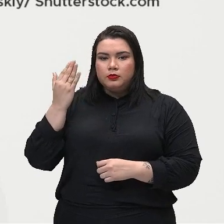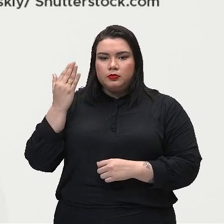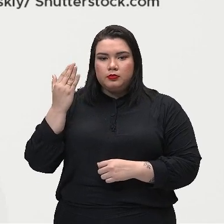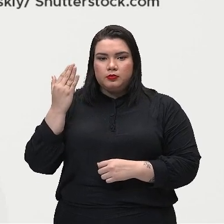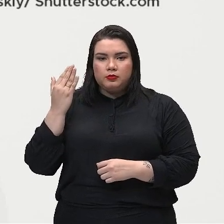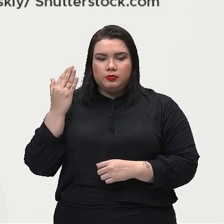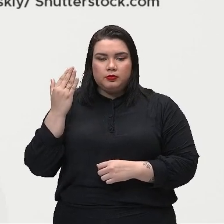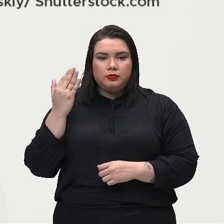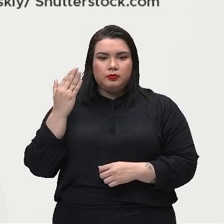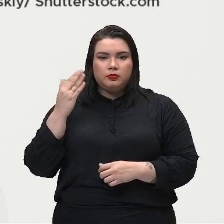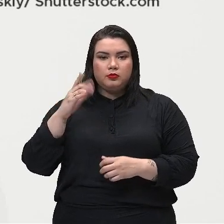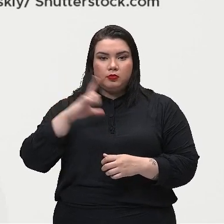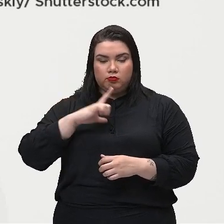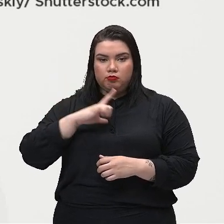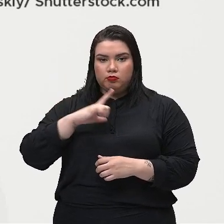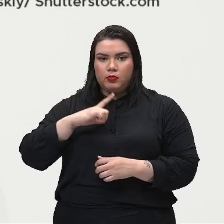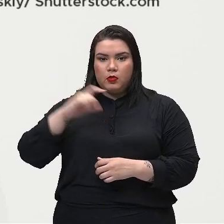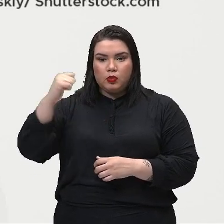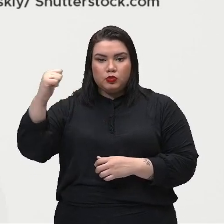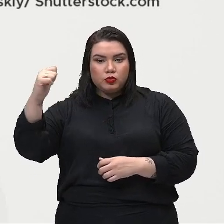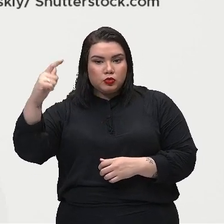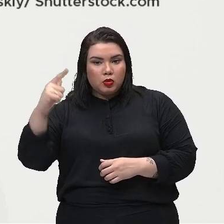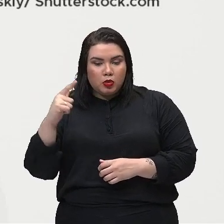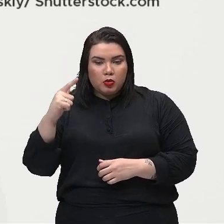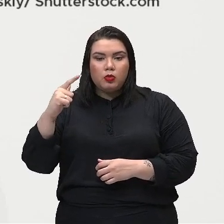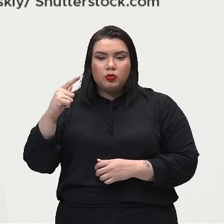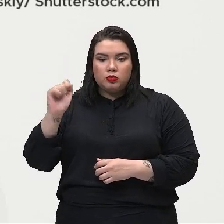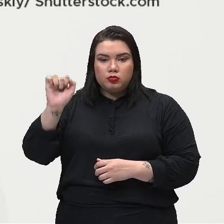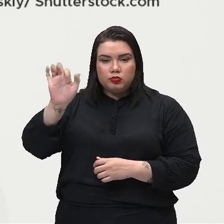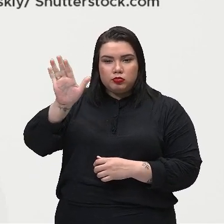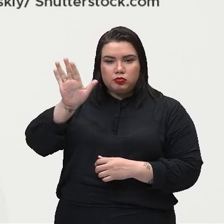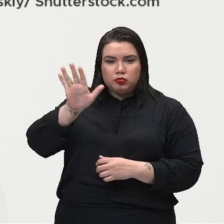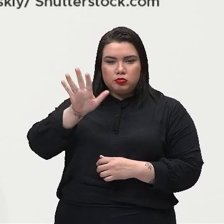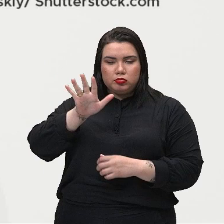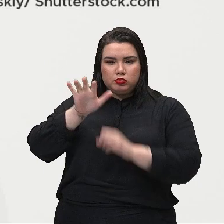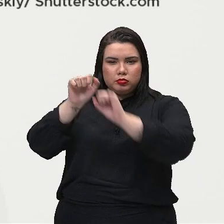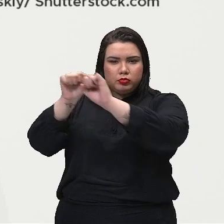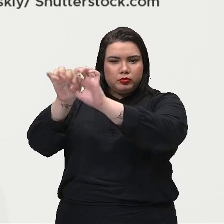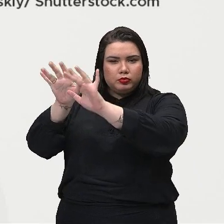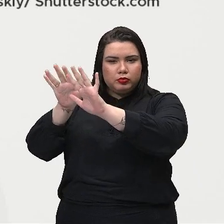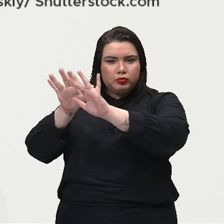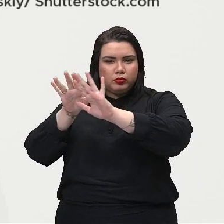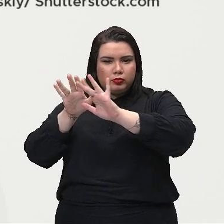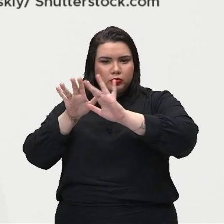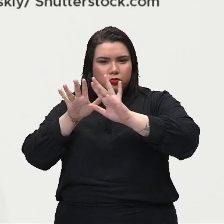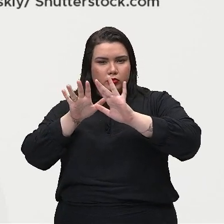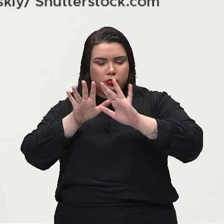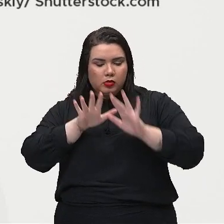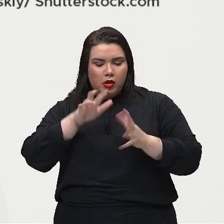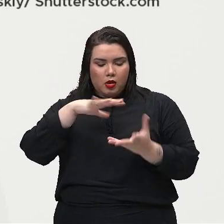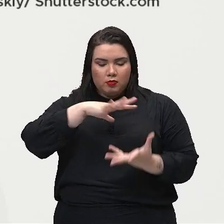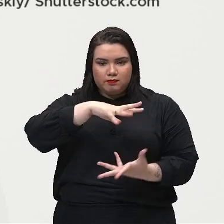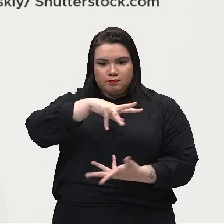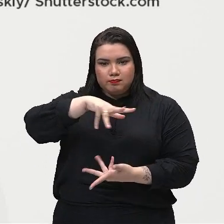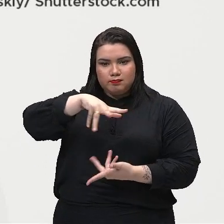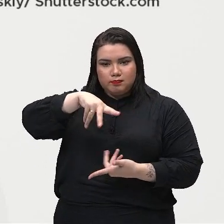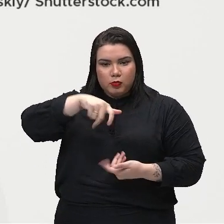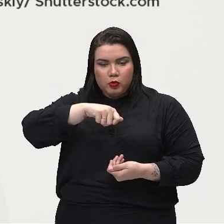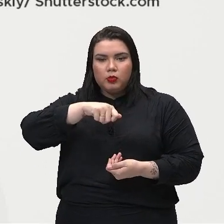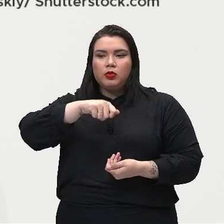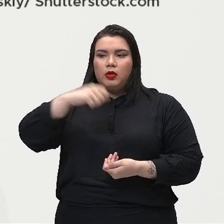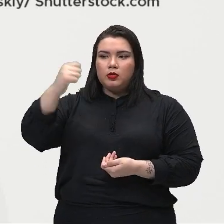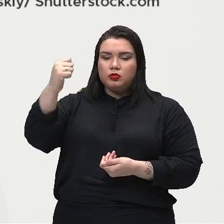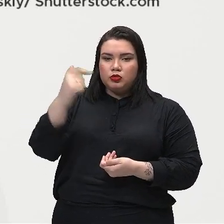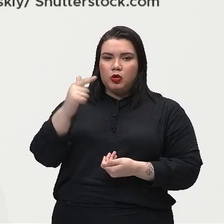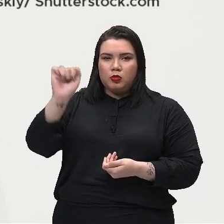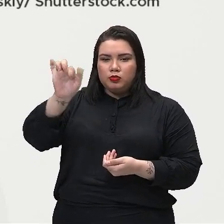vista de cima. E essa energia lá, ela vai chegar por meio desse Sol. Então, aí é apenas